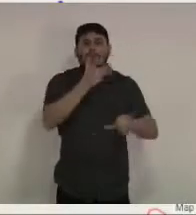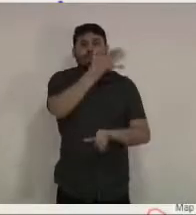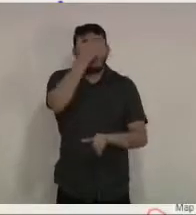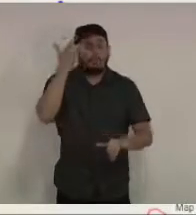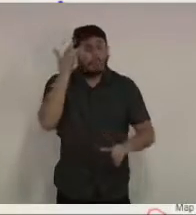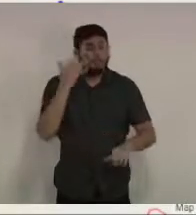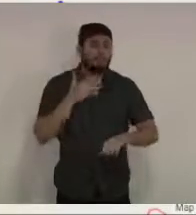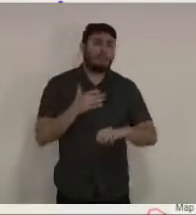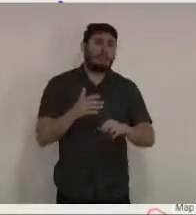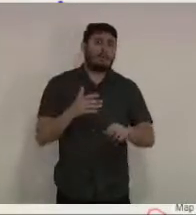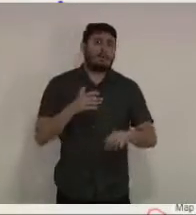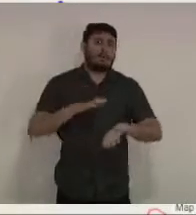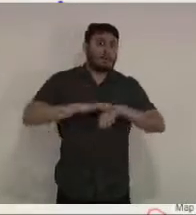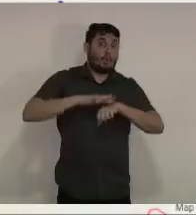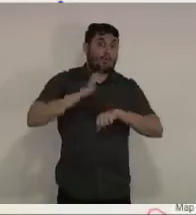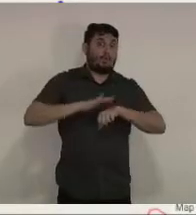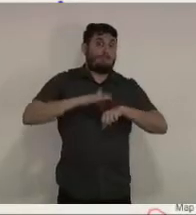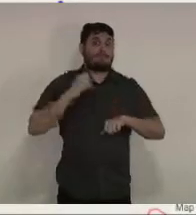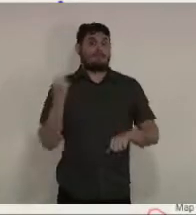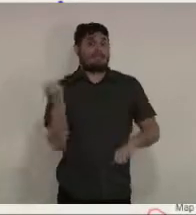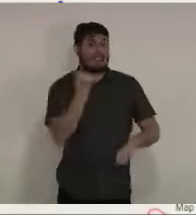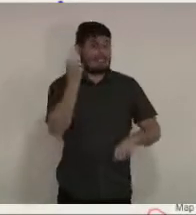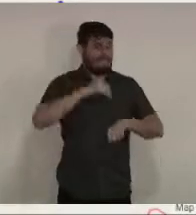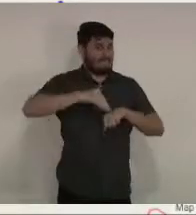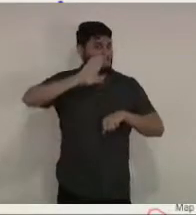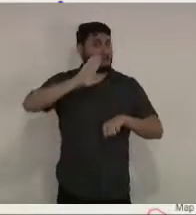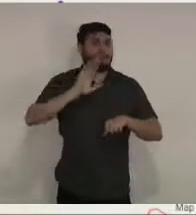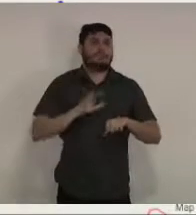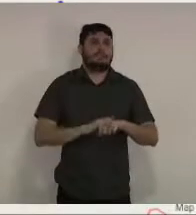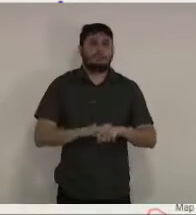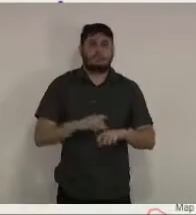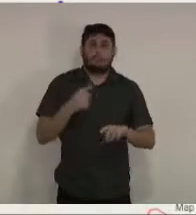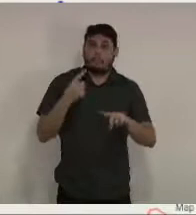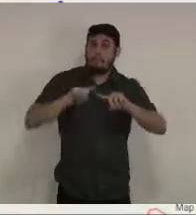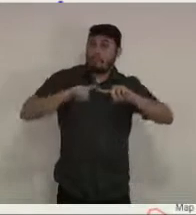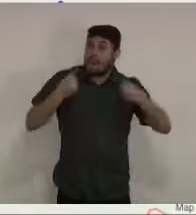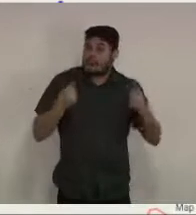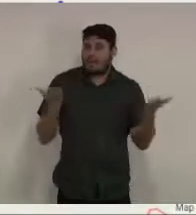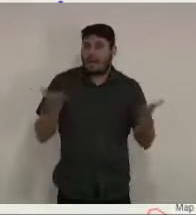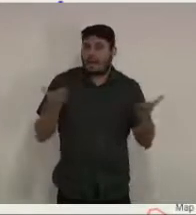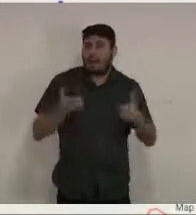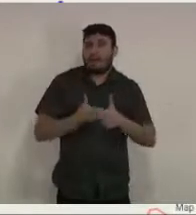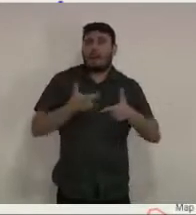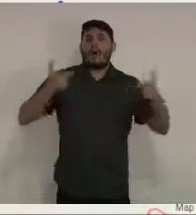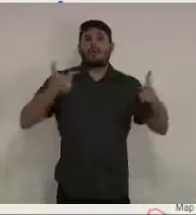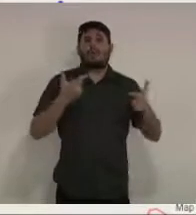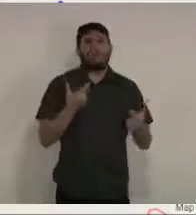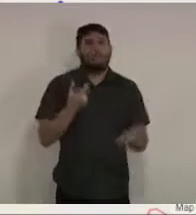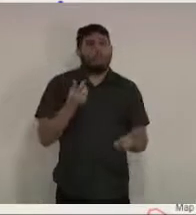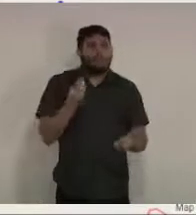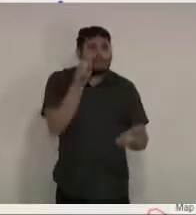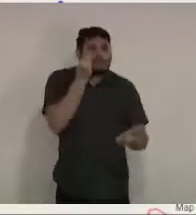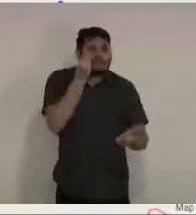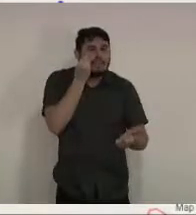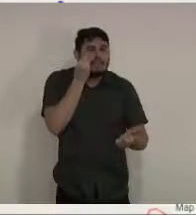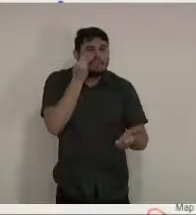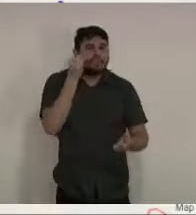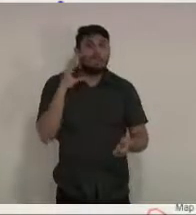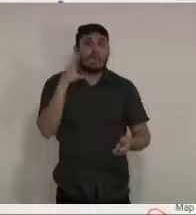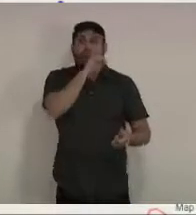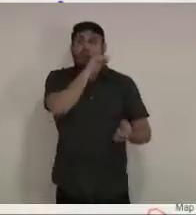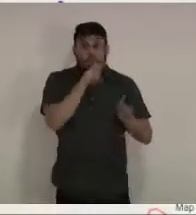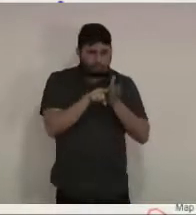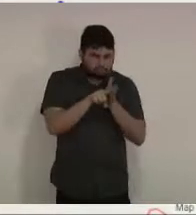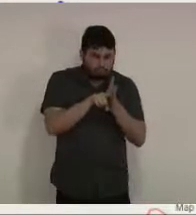testados apenas os casos mais graves. Com a ampliação do número de testes, sobretudo os testes rápidos implantados pela